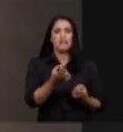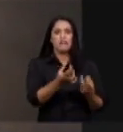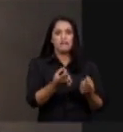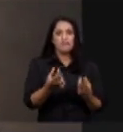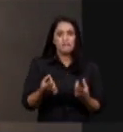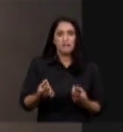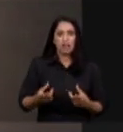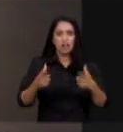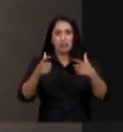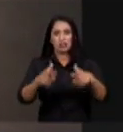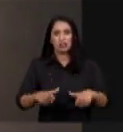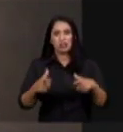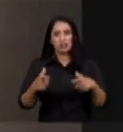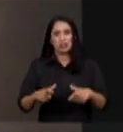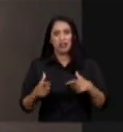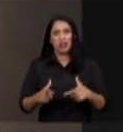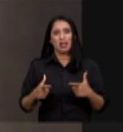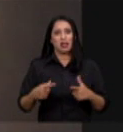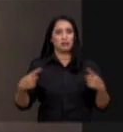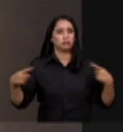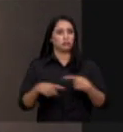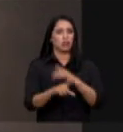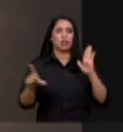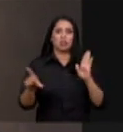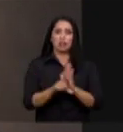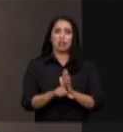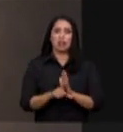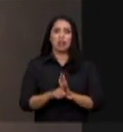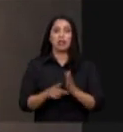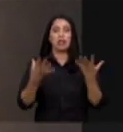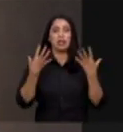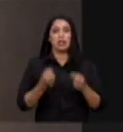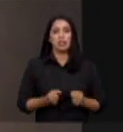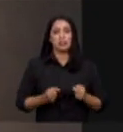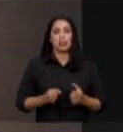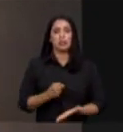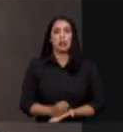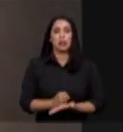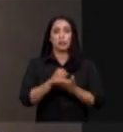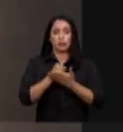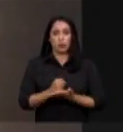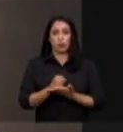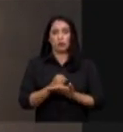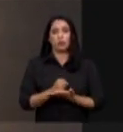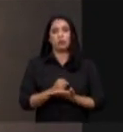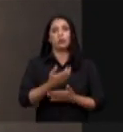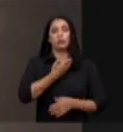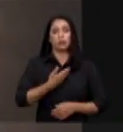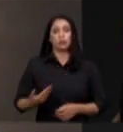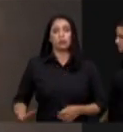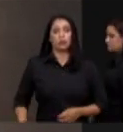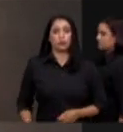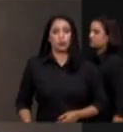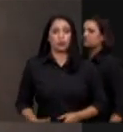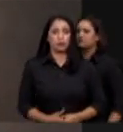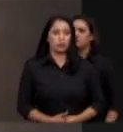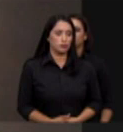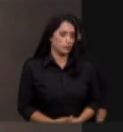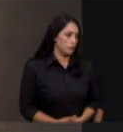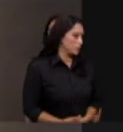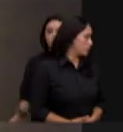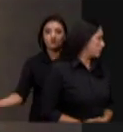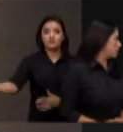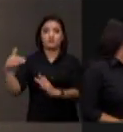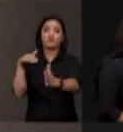ilegais, setores que hoje recebem todo o apoio por parte do atual governo. Até o dia 21 de setembro, o Pantanal registrou